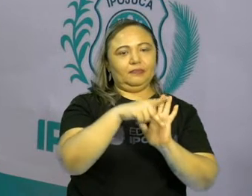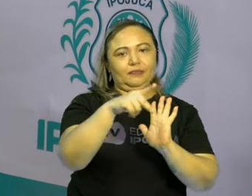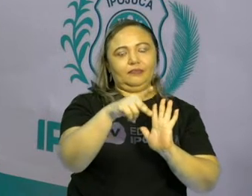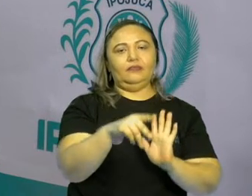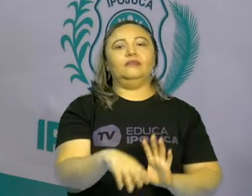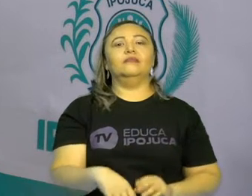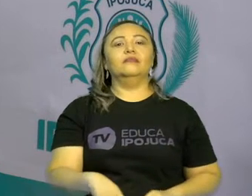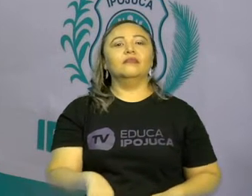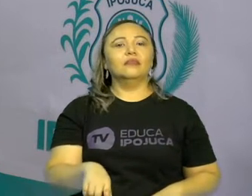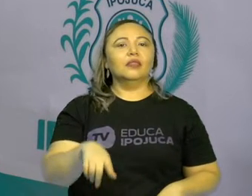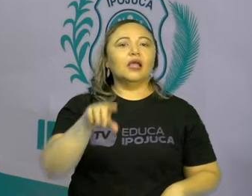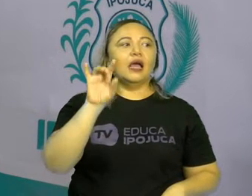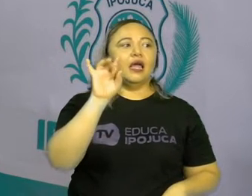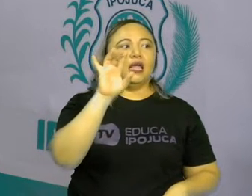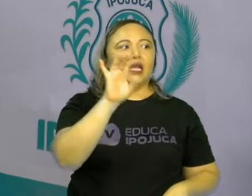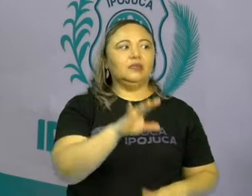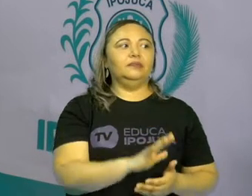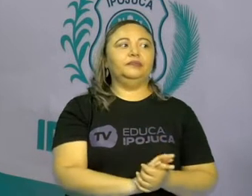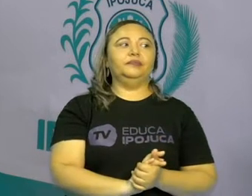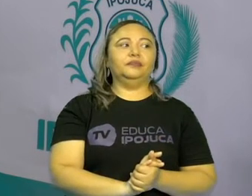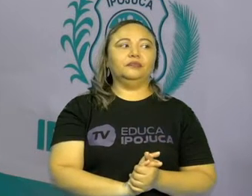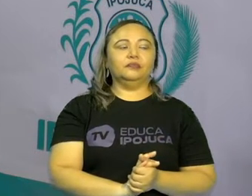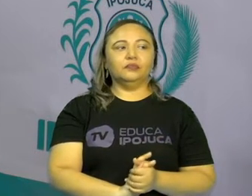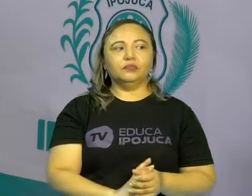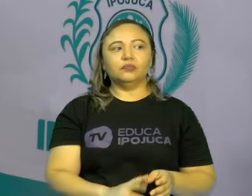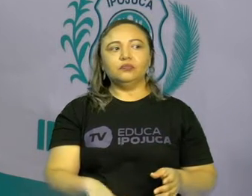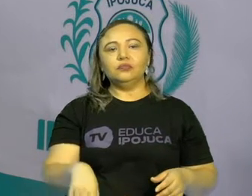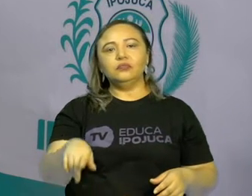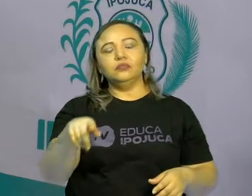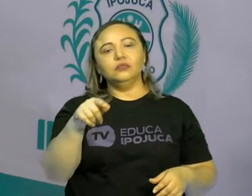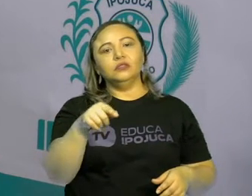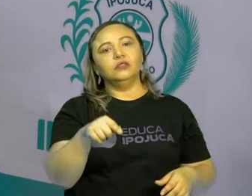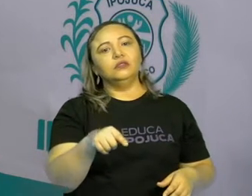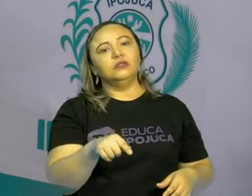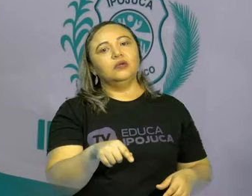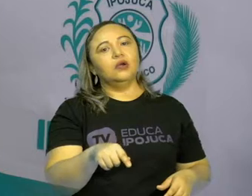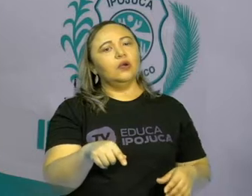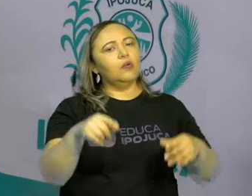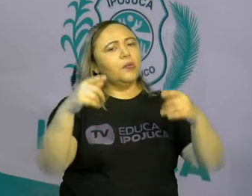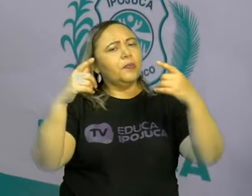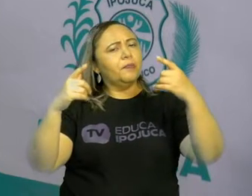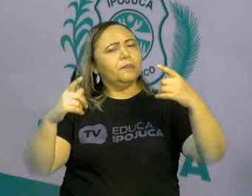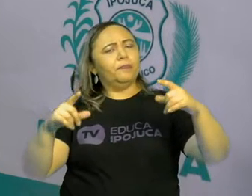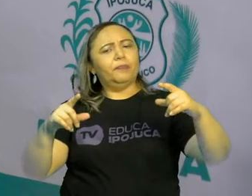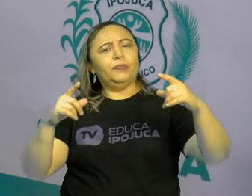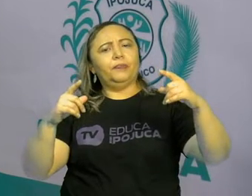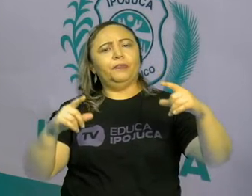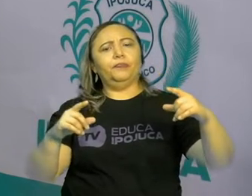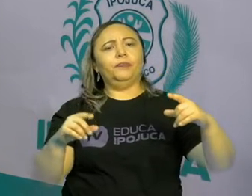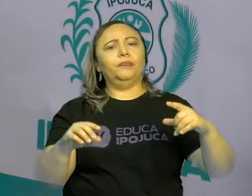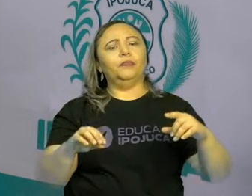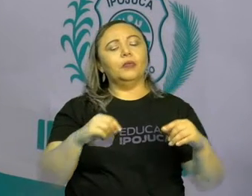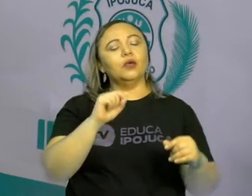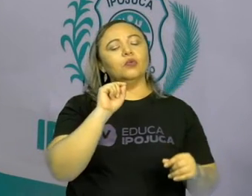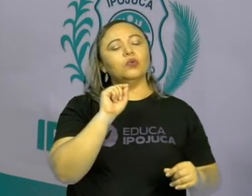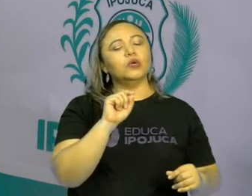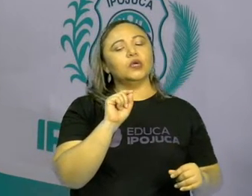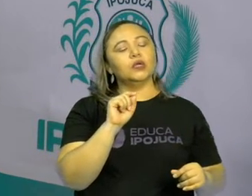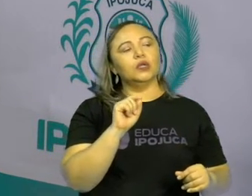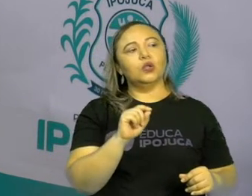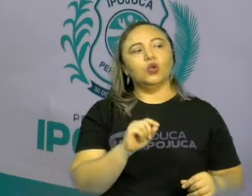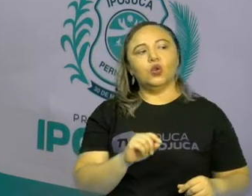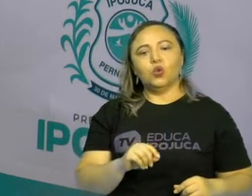E aí o que temos aí sobre o ambiente? O que é o ambiente? É